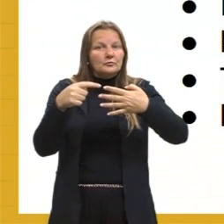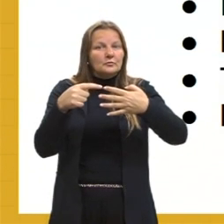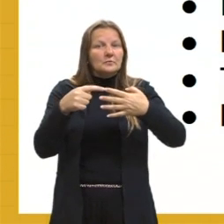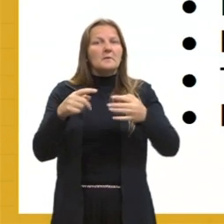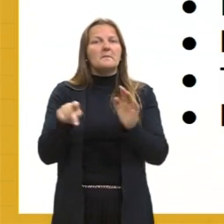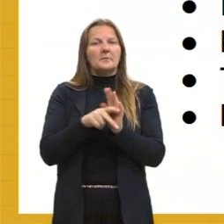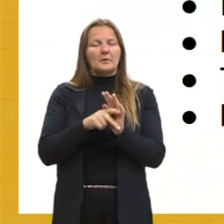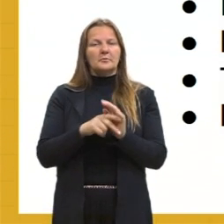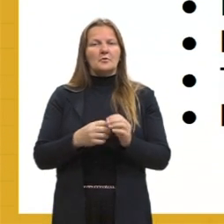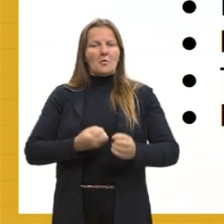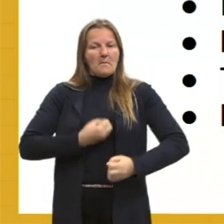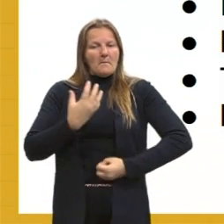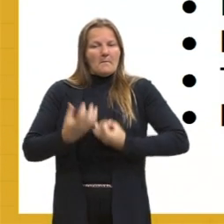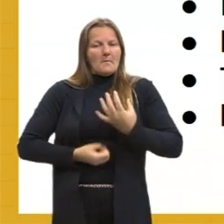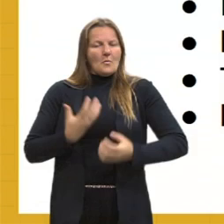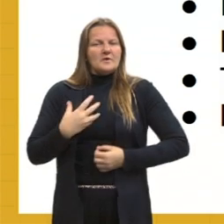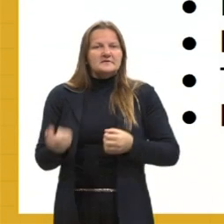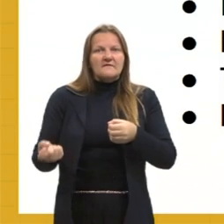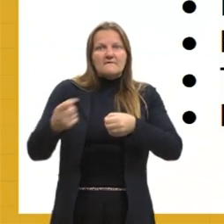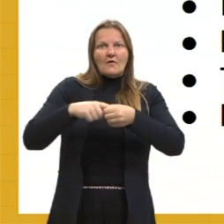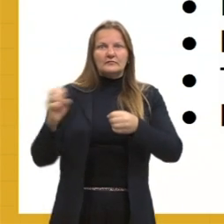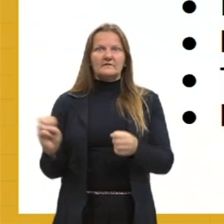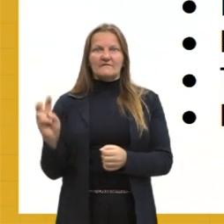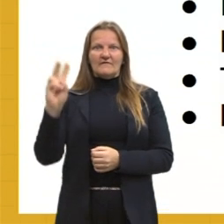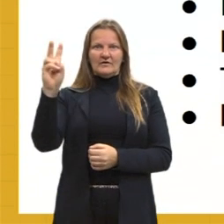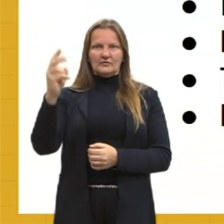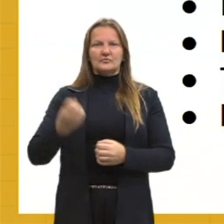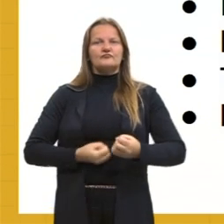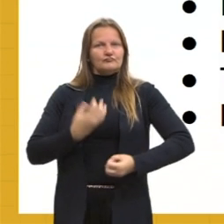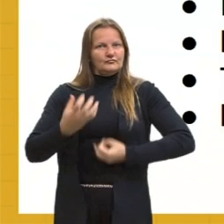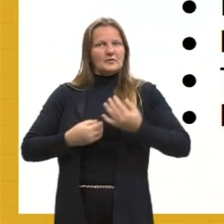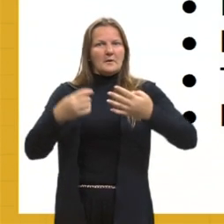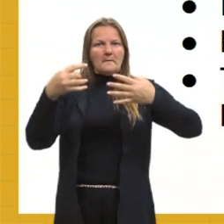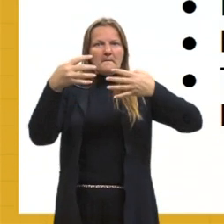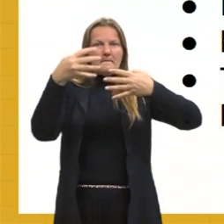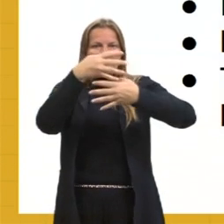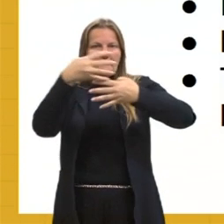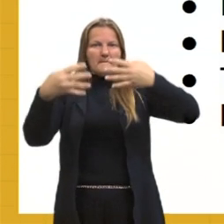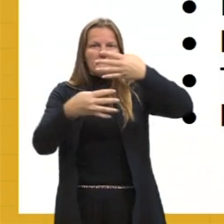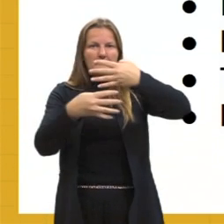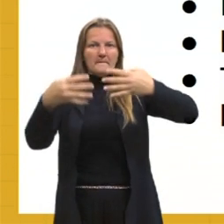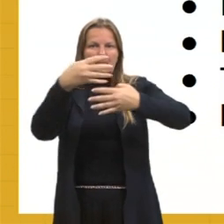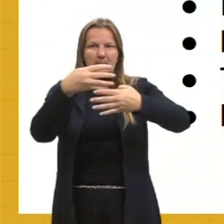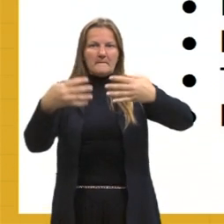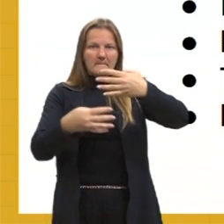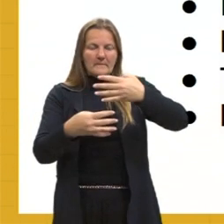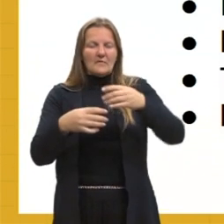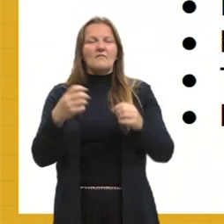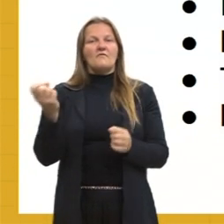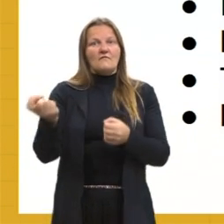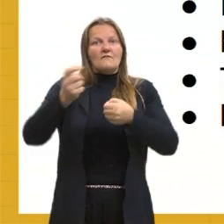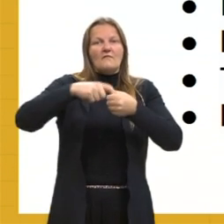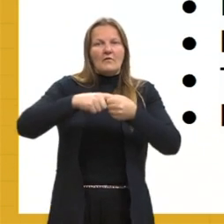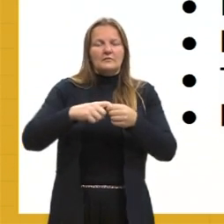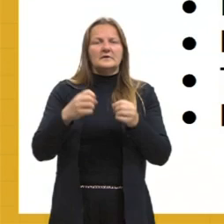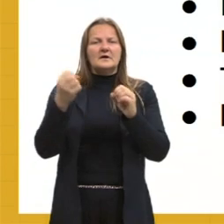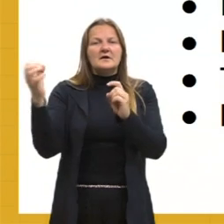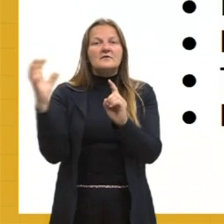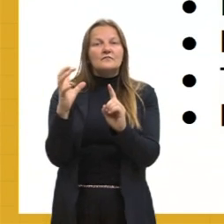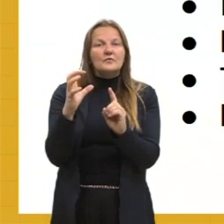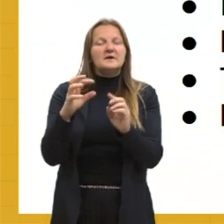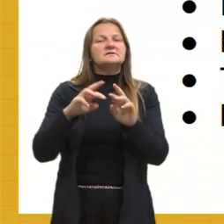forma poética, né? Então, essa valorização da métrica e da rima, isso a gente vai poder ver em João Cabral de Melo Neto, influência do